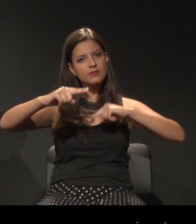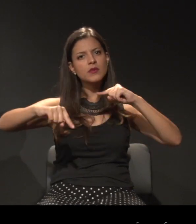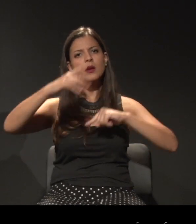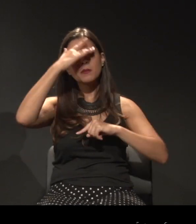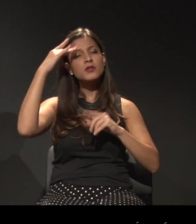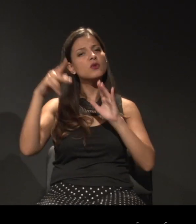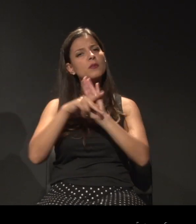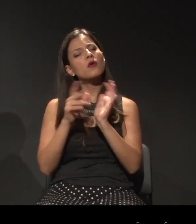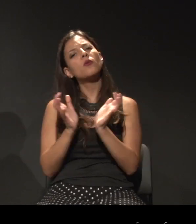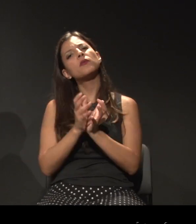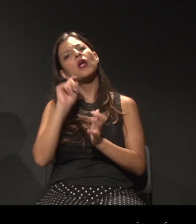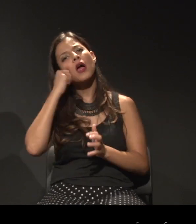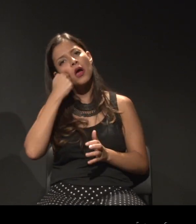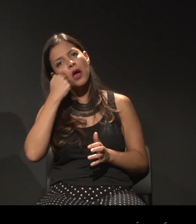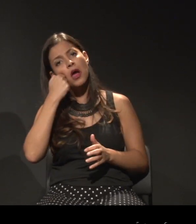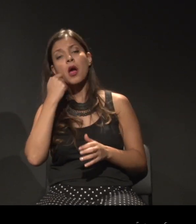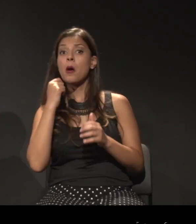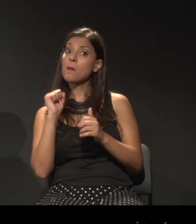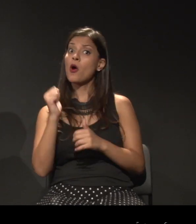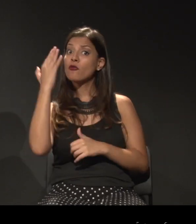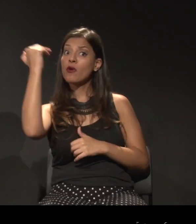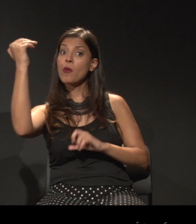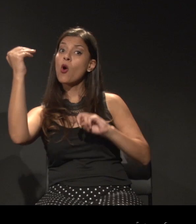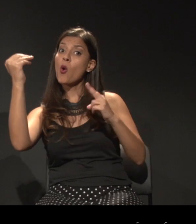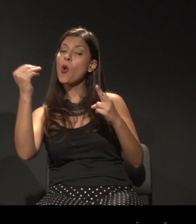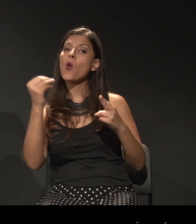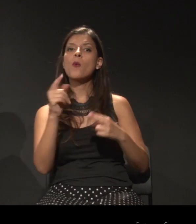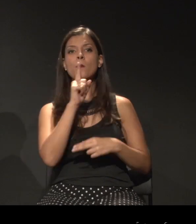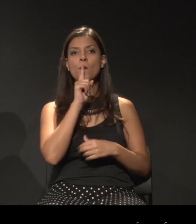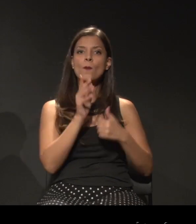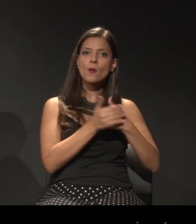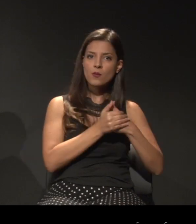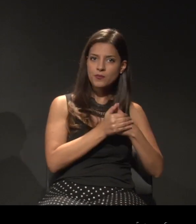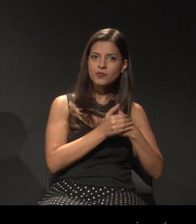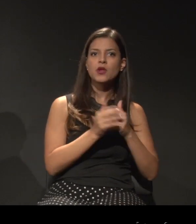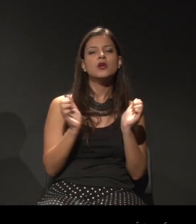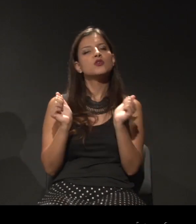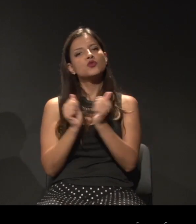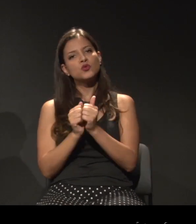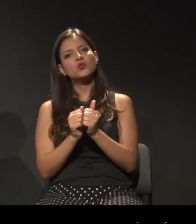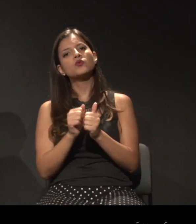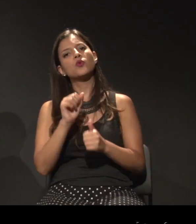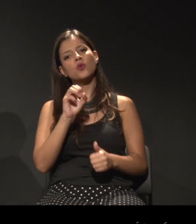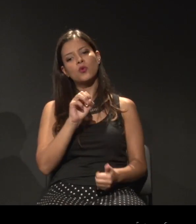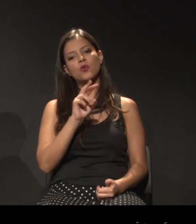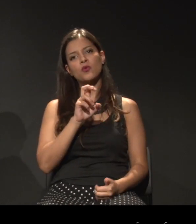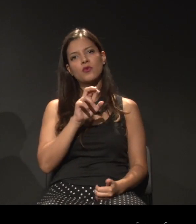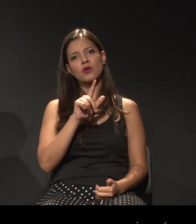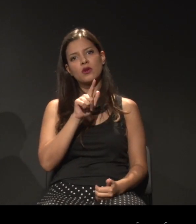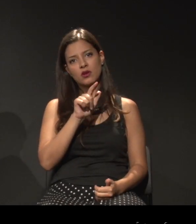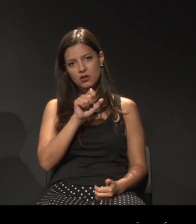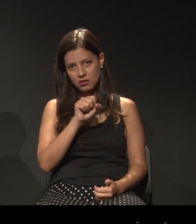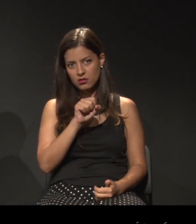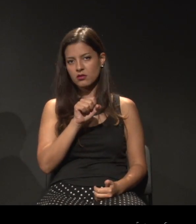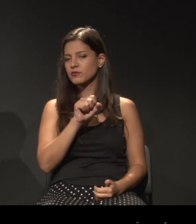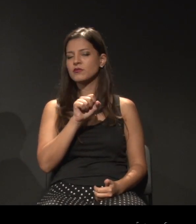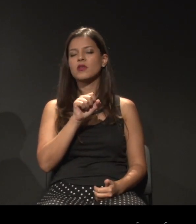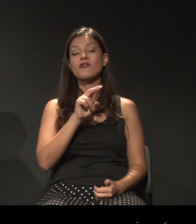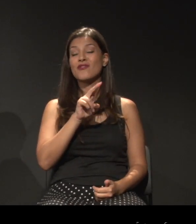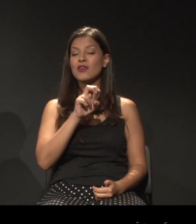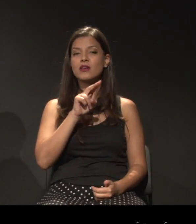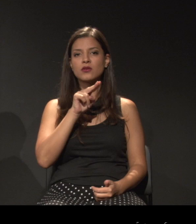negras, conhecidas ou anônimas, junto às minhas outras colegas do Núcleo Vênus Negra, Dalila Cruz, Talita Bonfim e Vânia Santos,